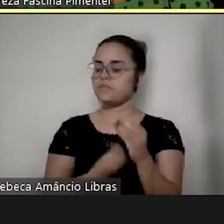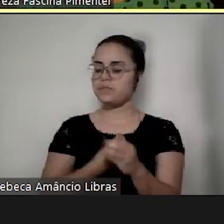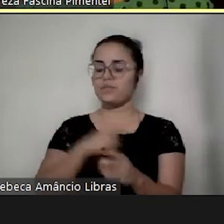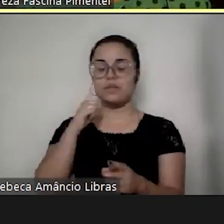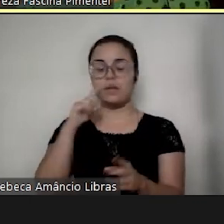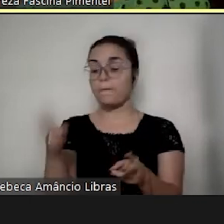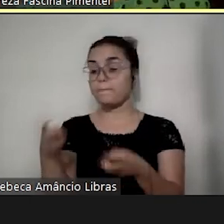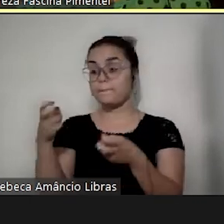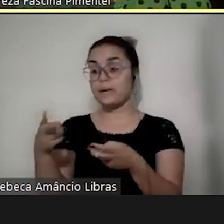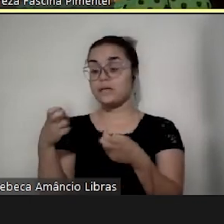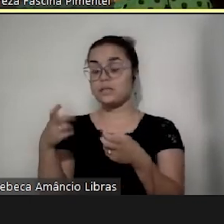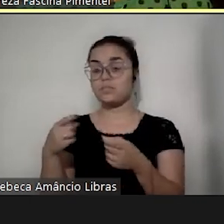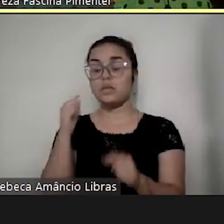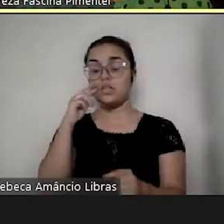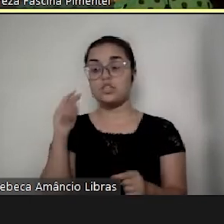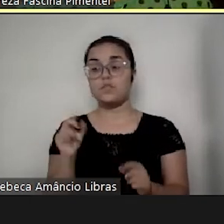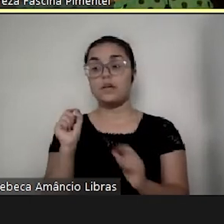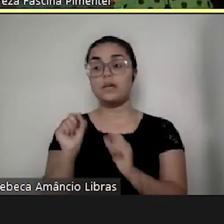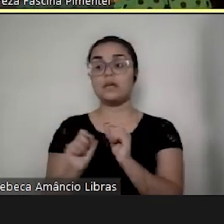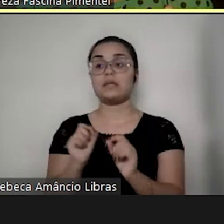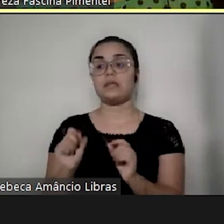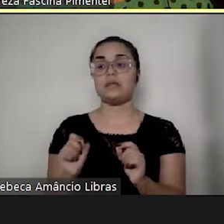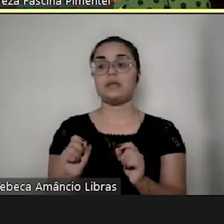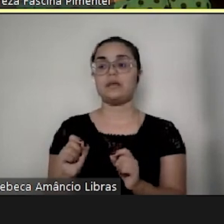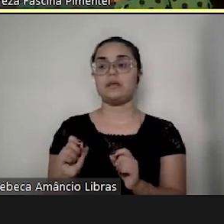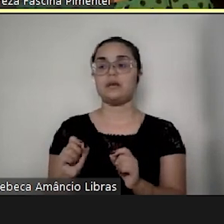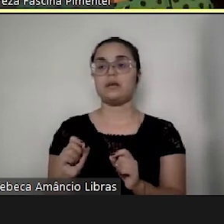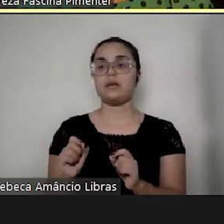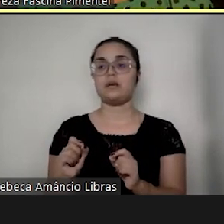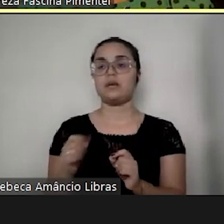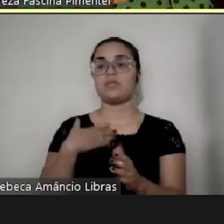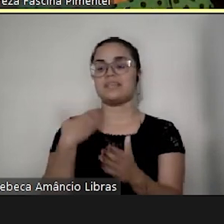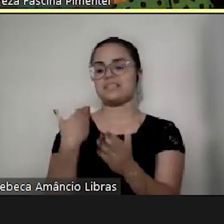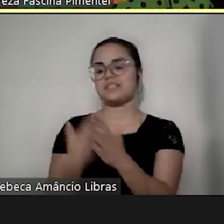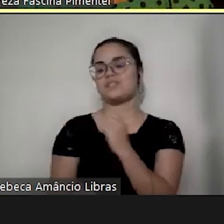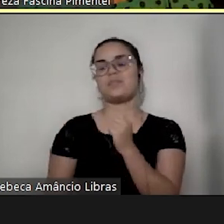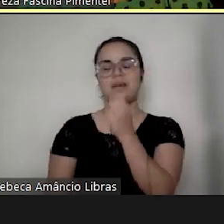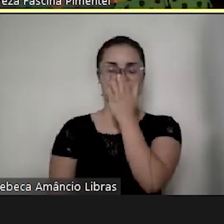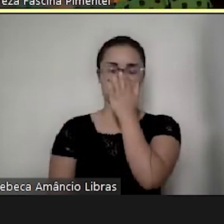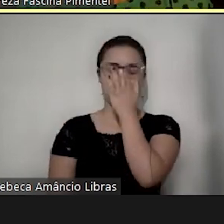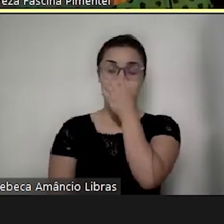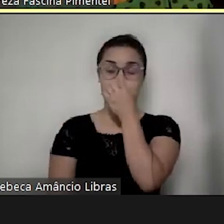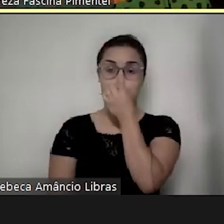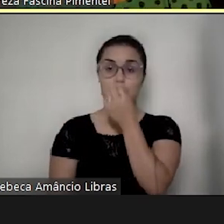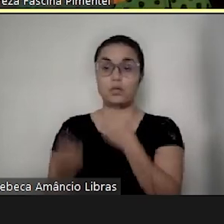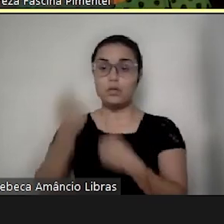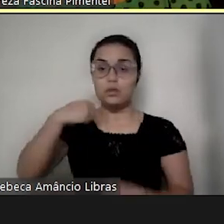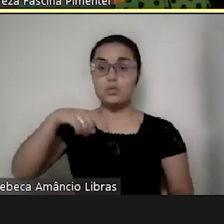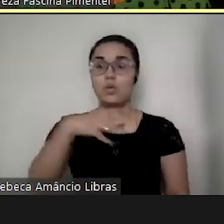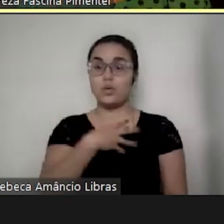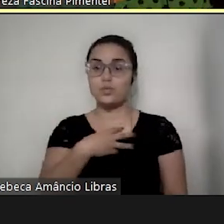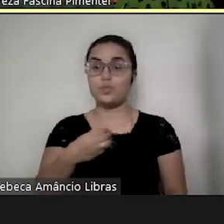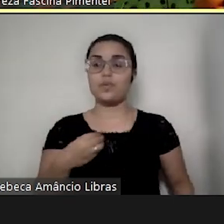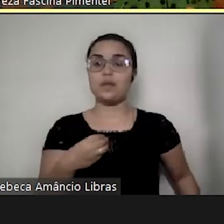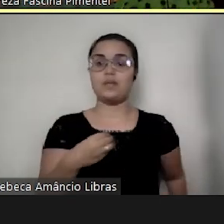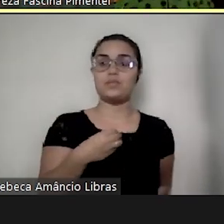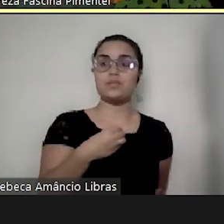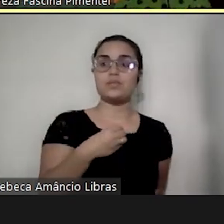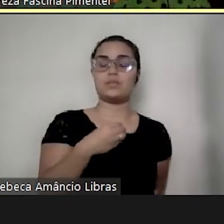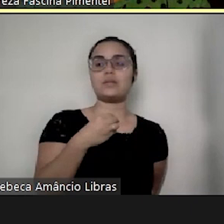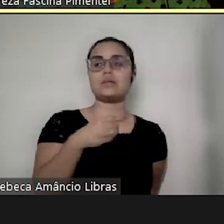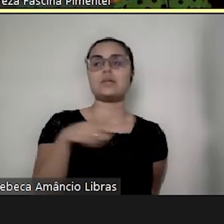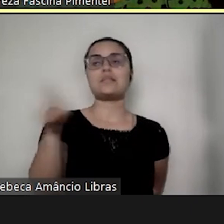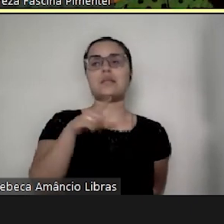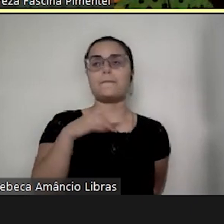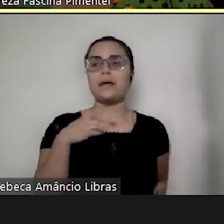E a gente se dá conta quando a gente perde, quando os nossos filhos também se